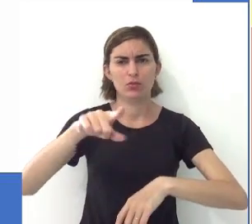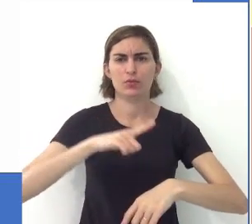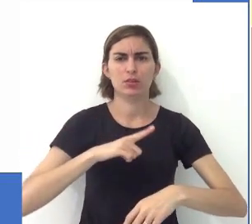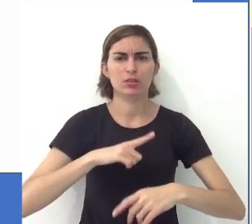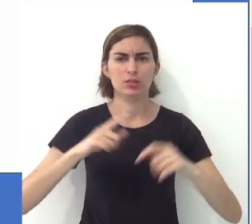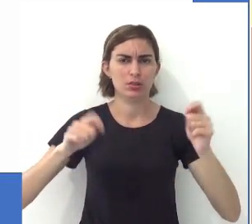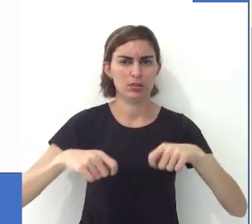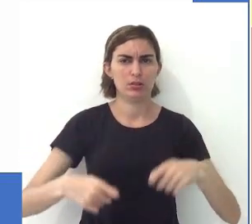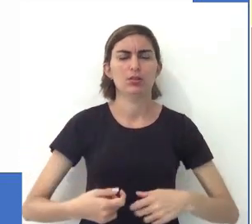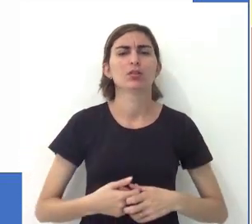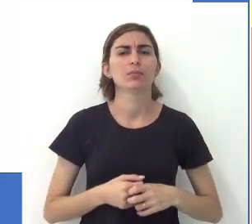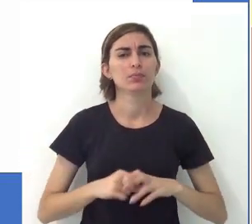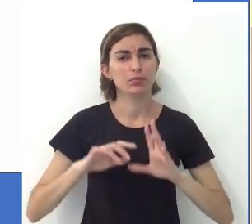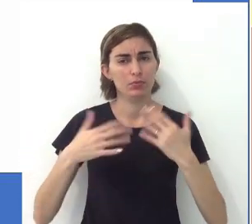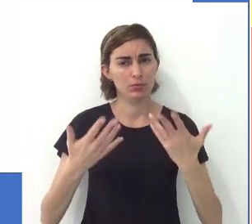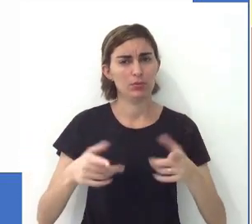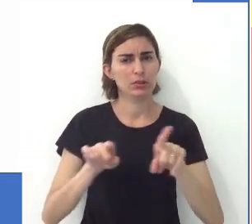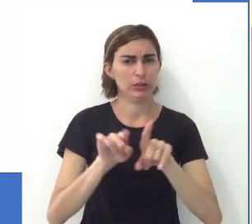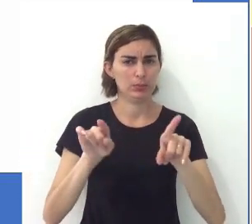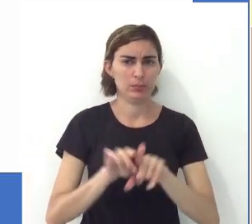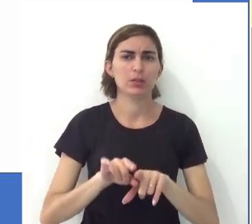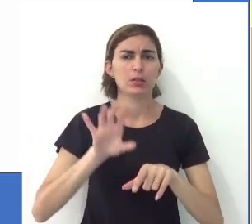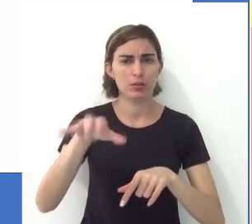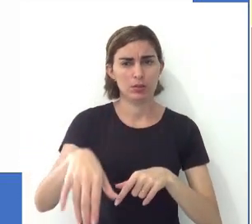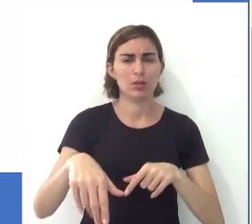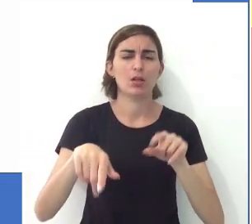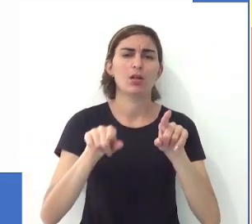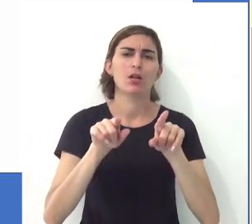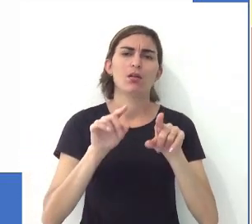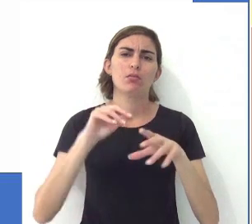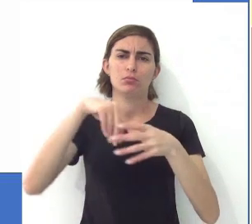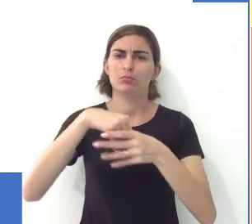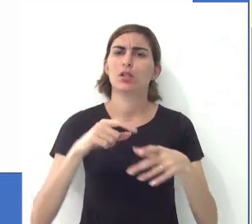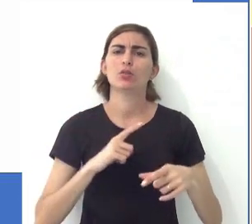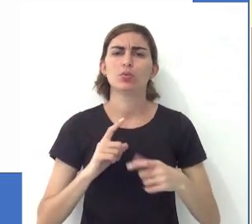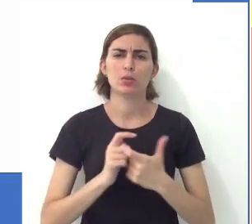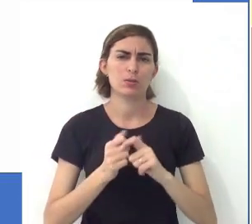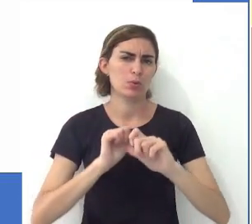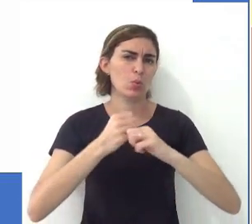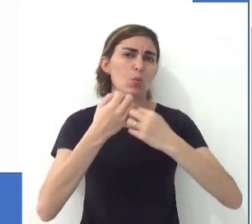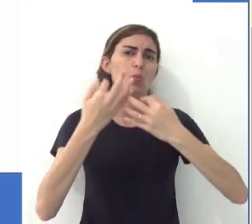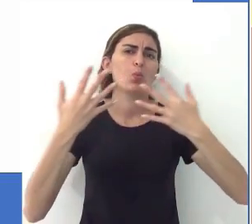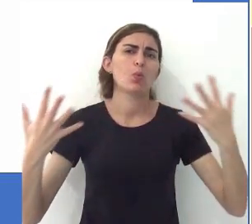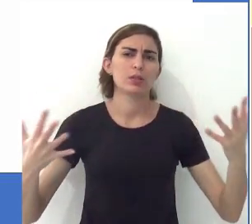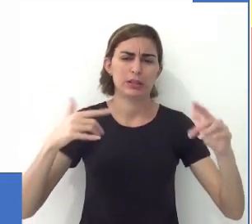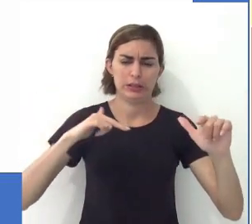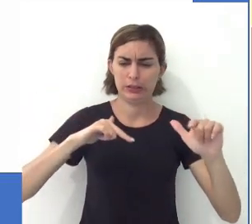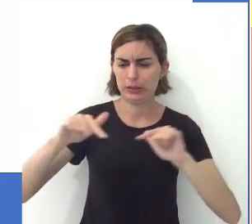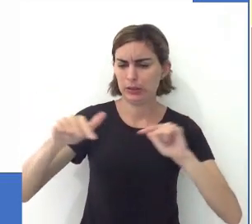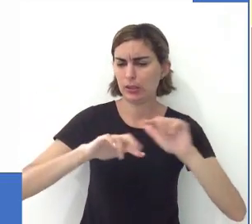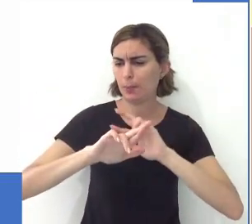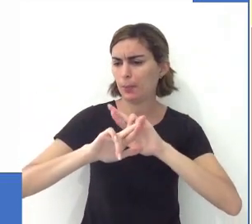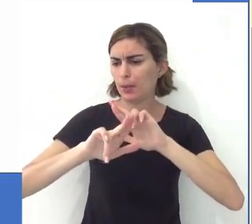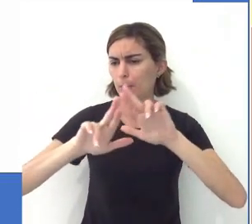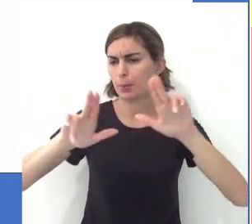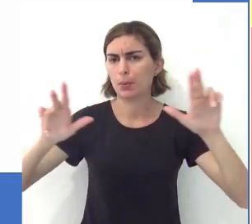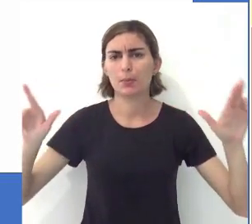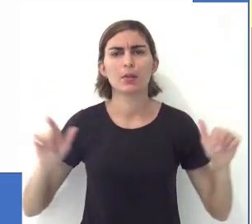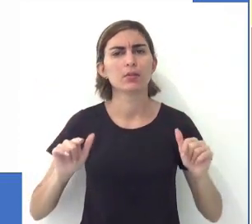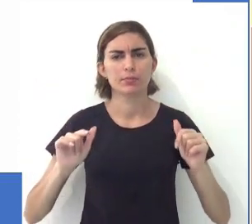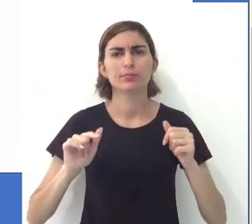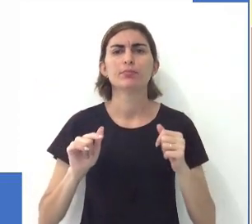que você tem no setor terciário. E esse setor também abarca uma grande quantidade de serviços